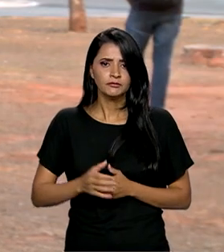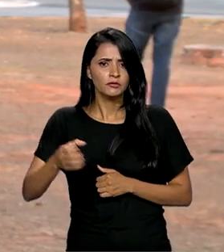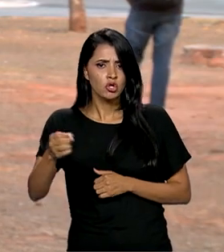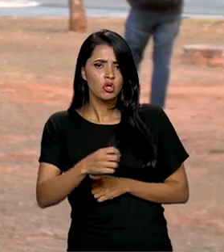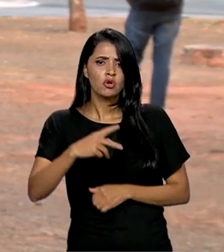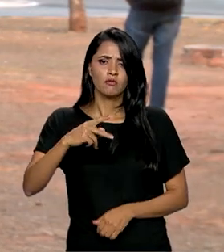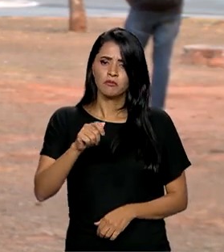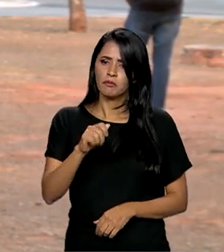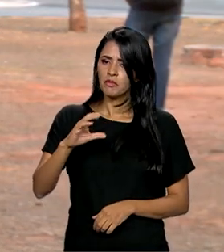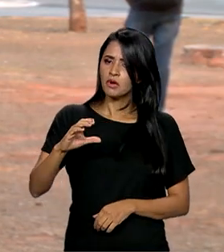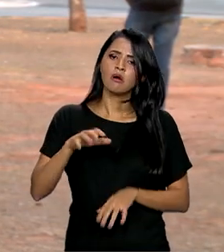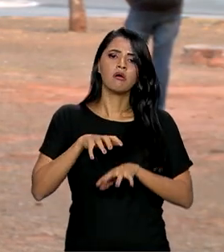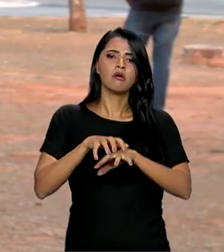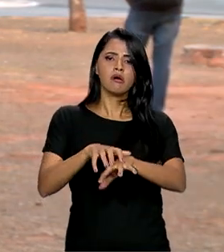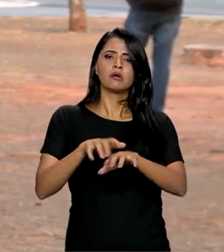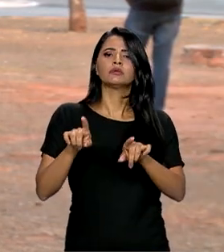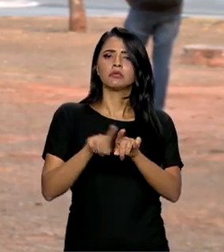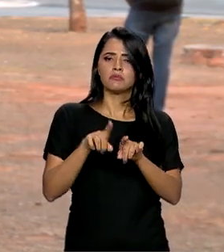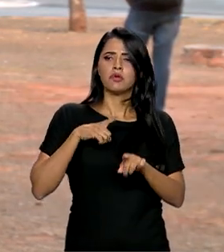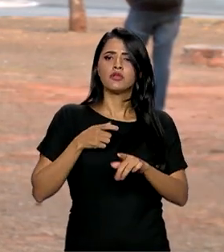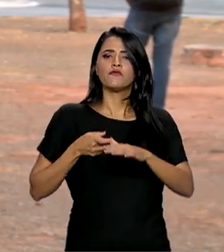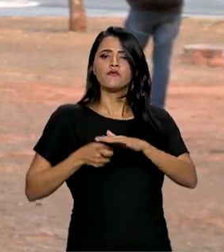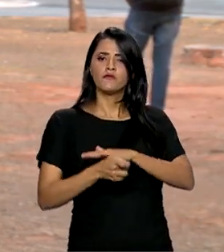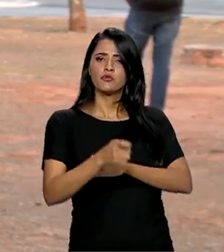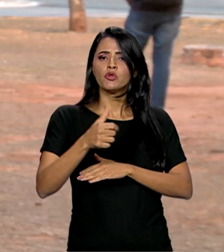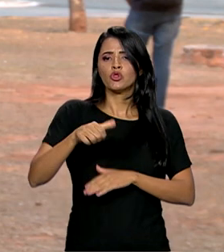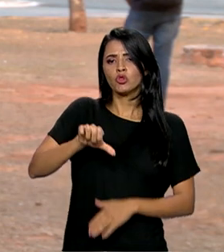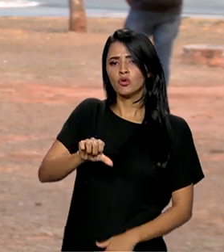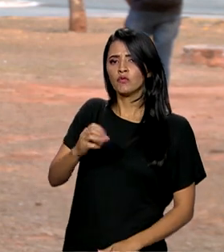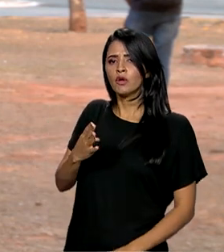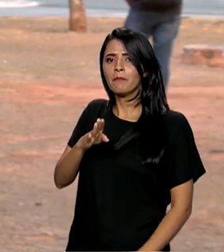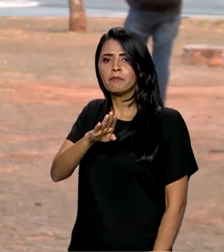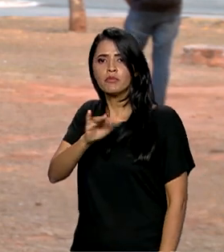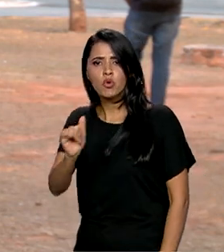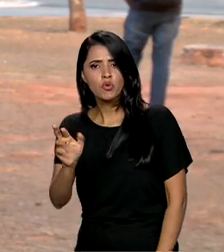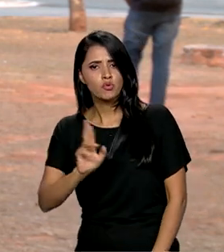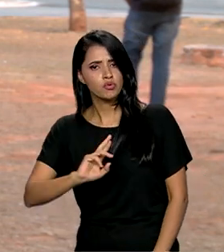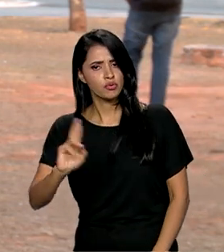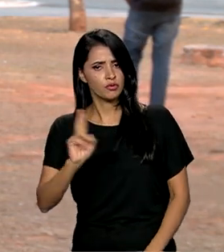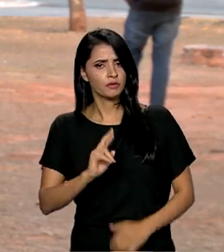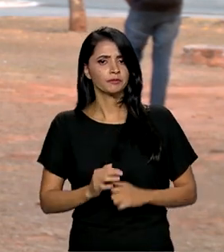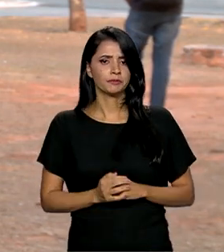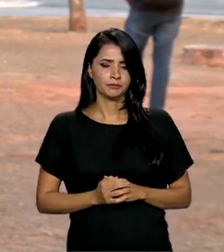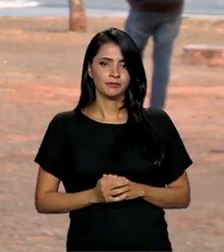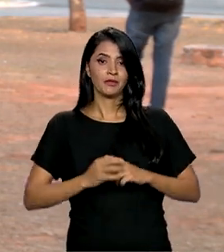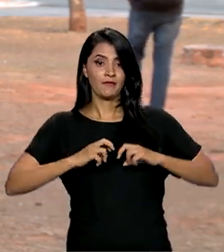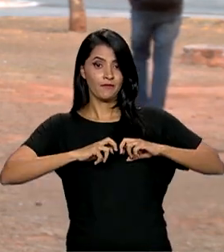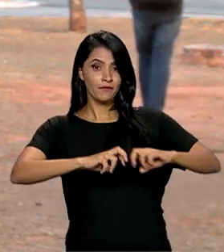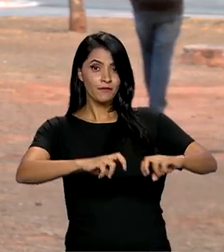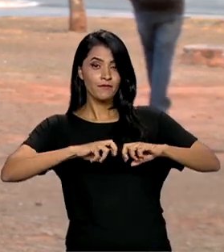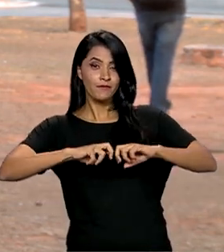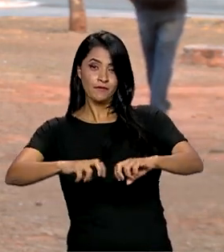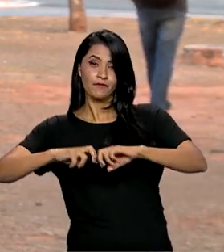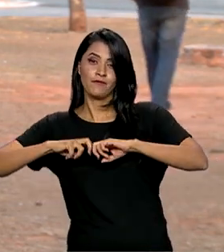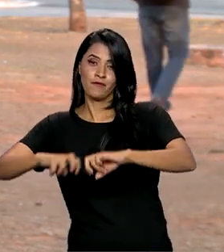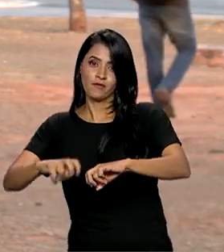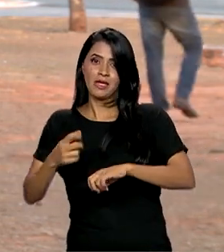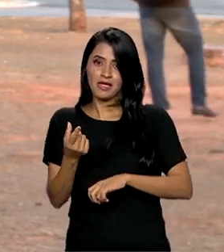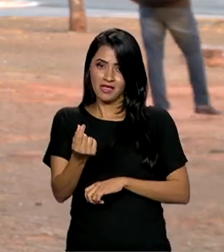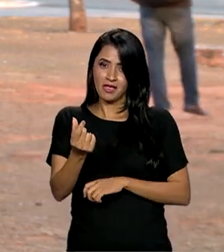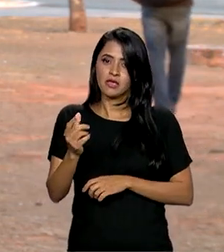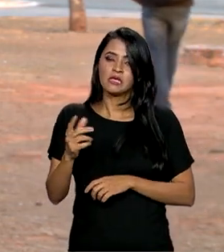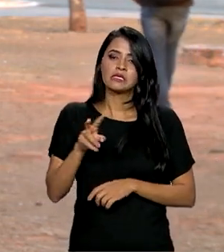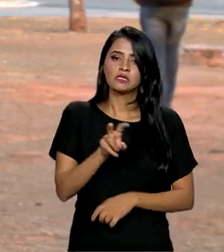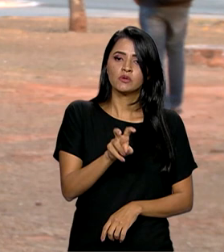PAC Transportes prevê ainda um investimento de R 94 bilhões em ferrovias. Desse valor, R